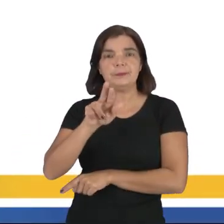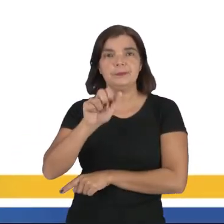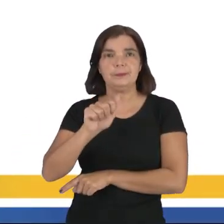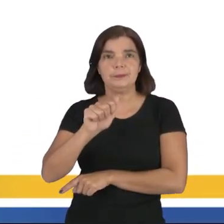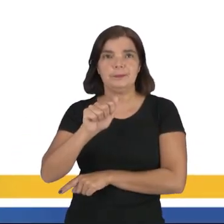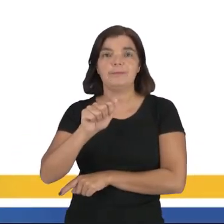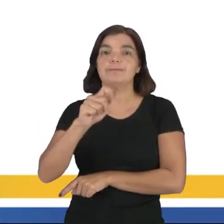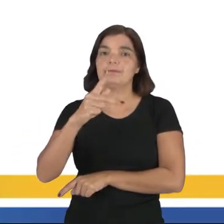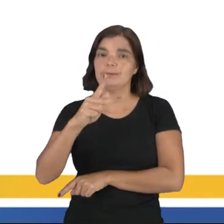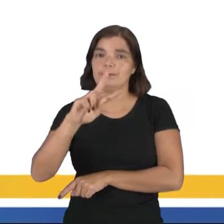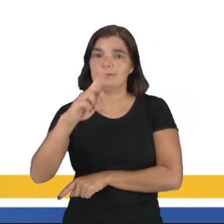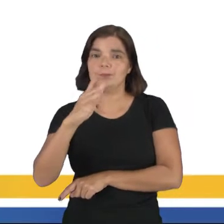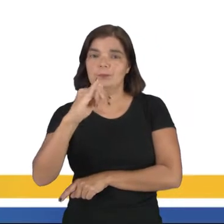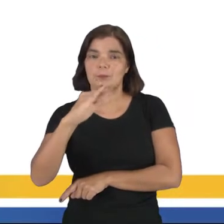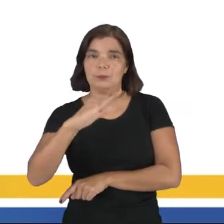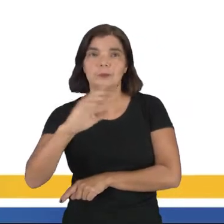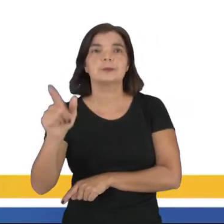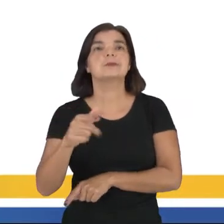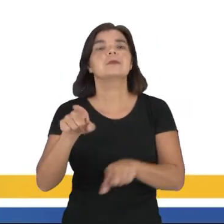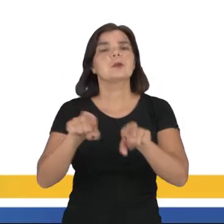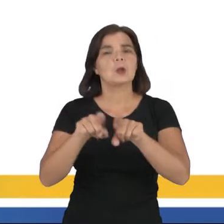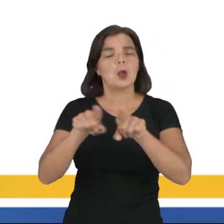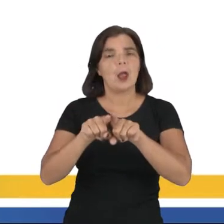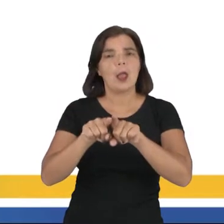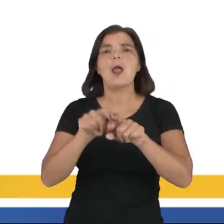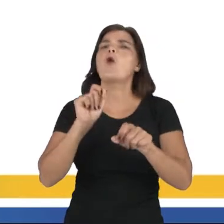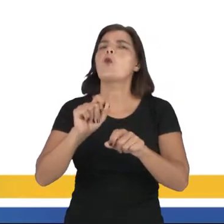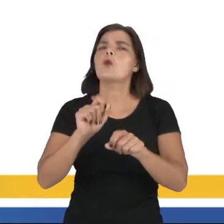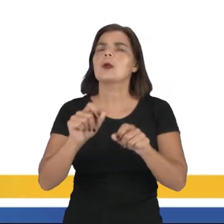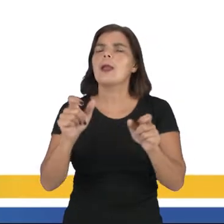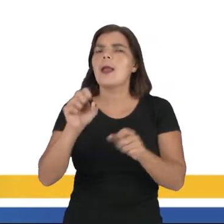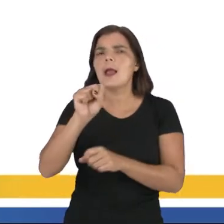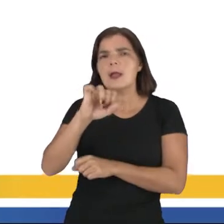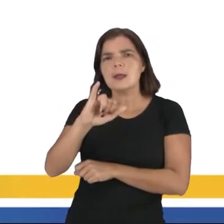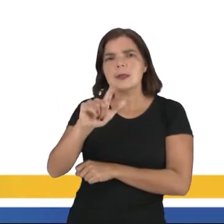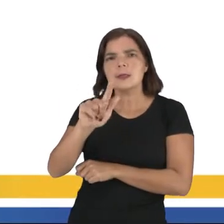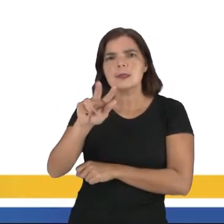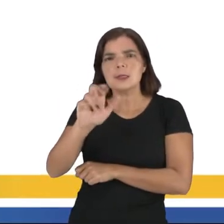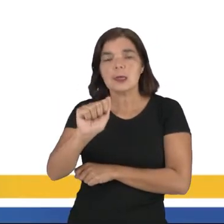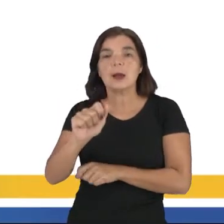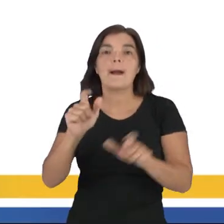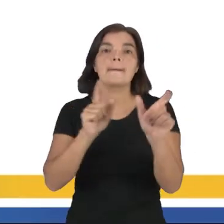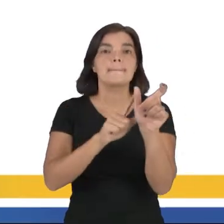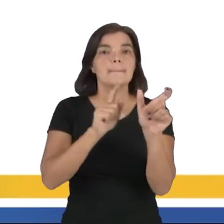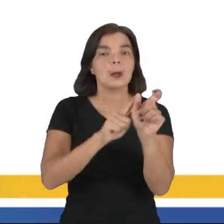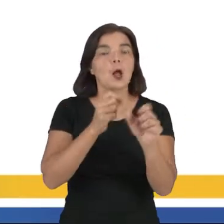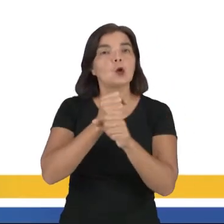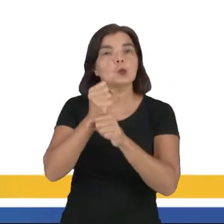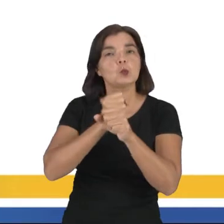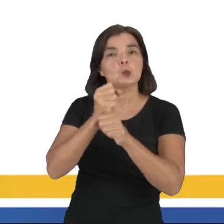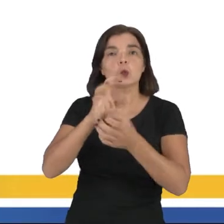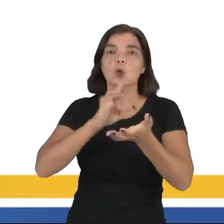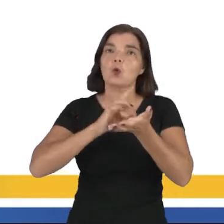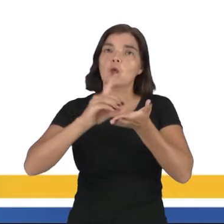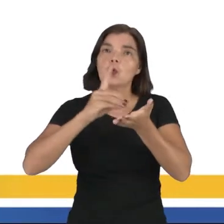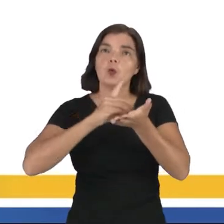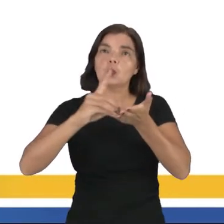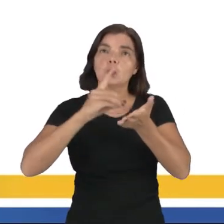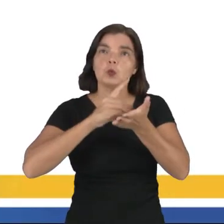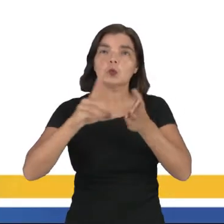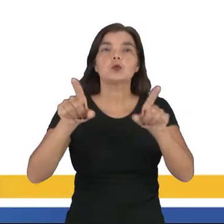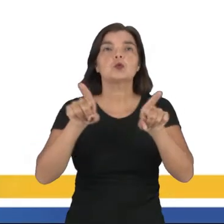Format. O GIF é uma sigla que já foi eleita a palavra do ano pelos dicionários de